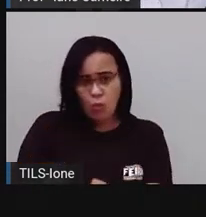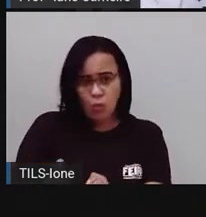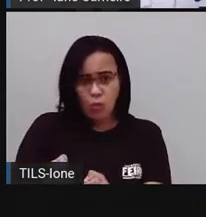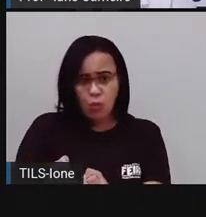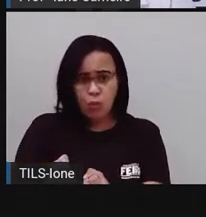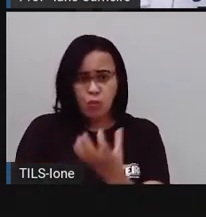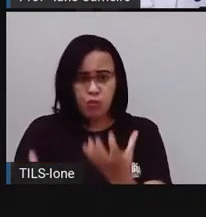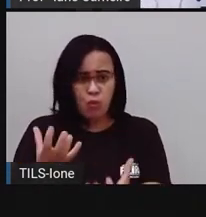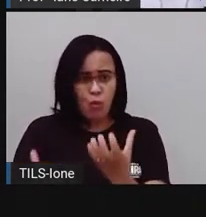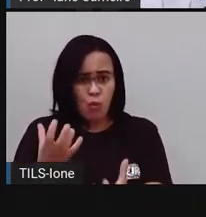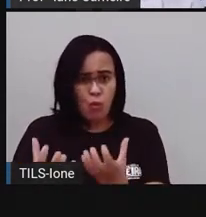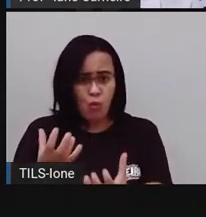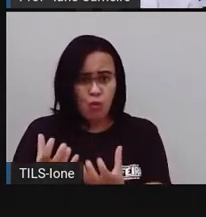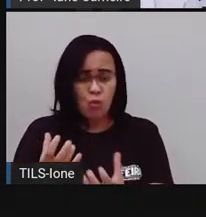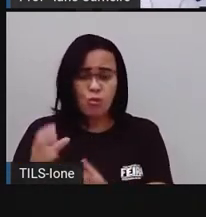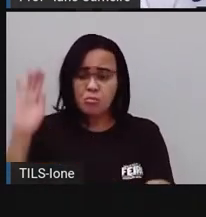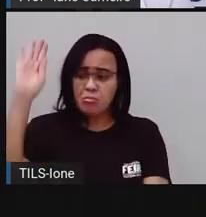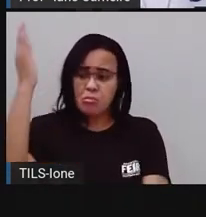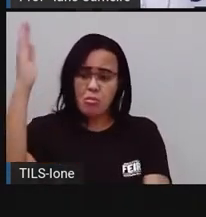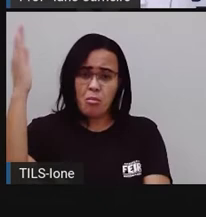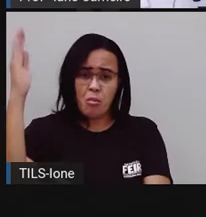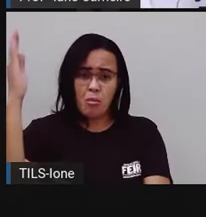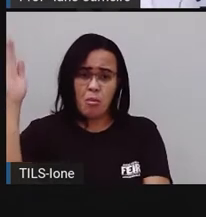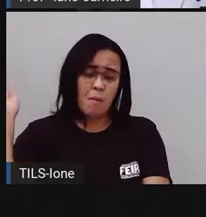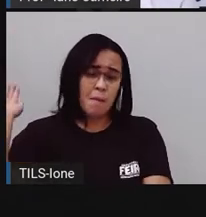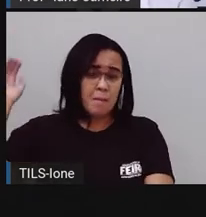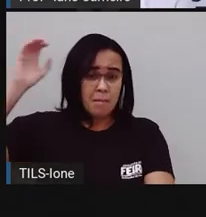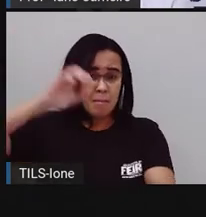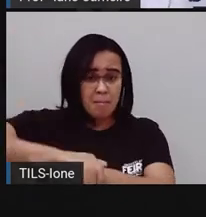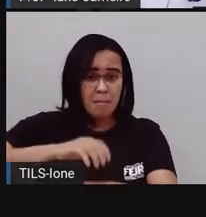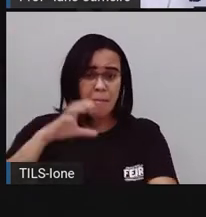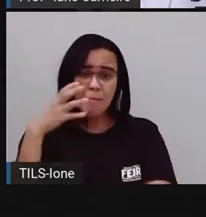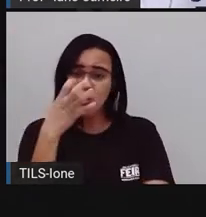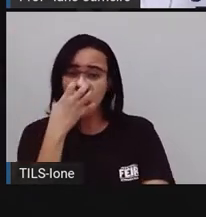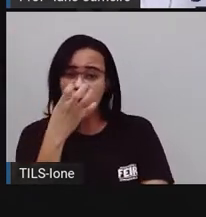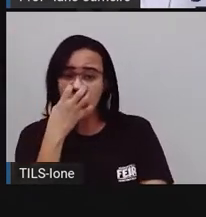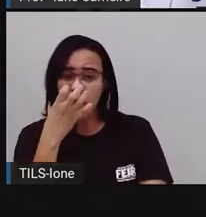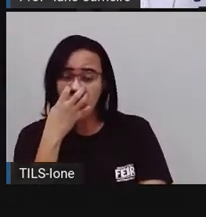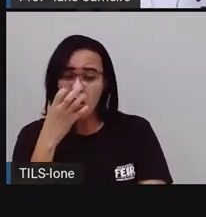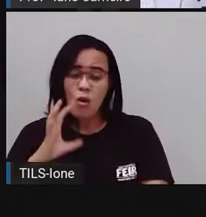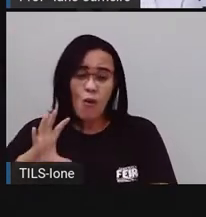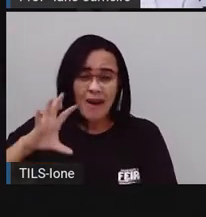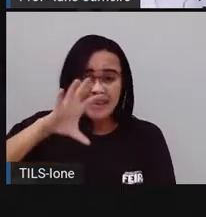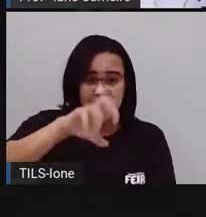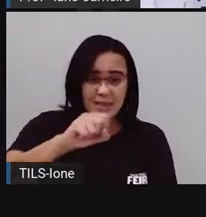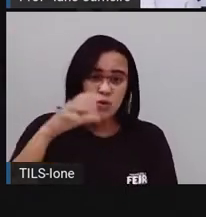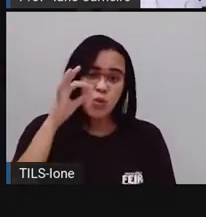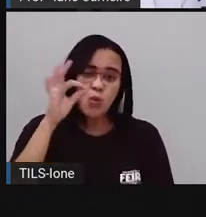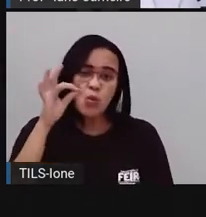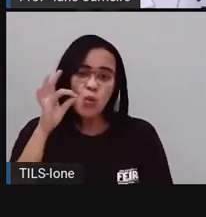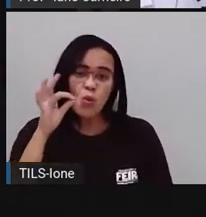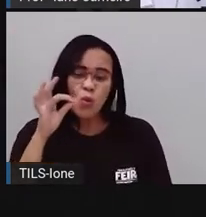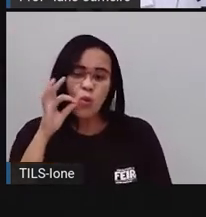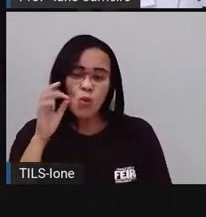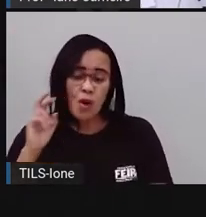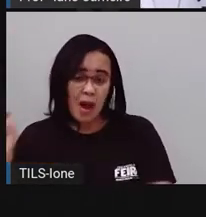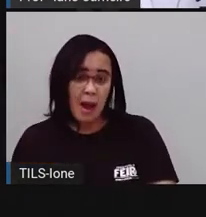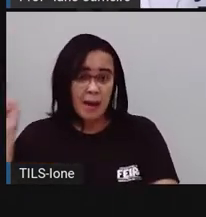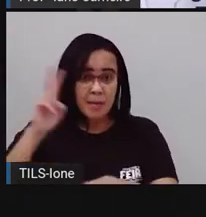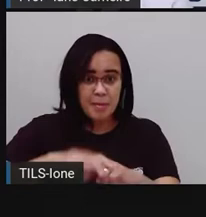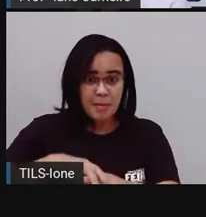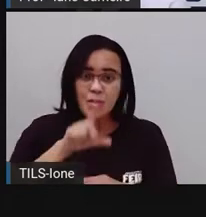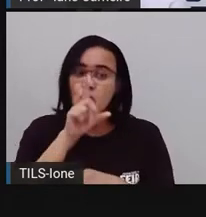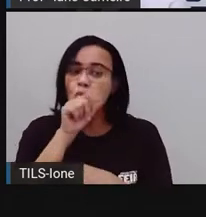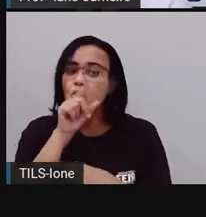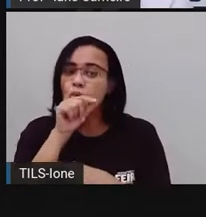pau, que bateu no cão, que mordeu o gato, que prendeu o corvo. E roubou